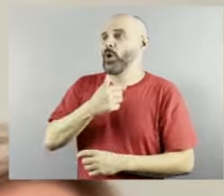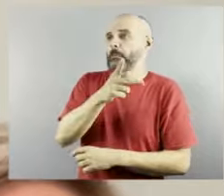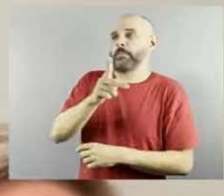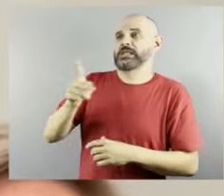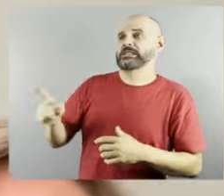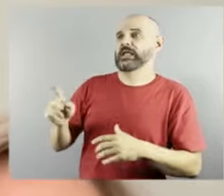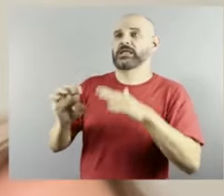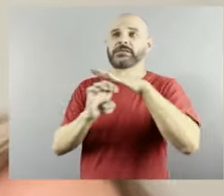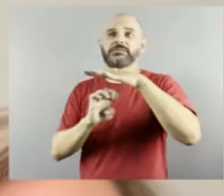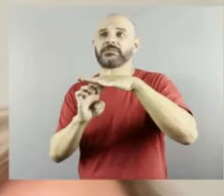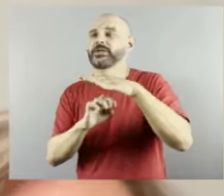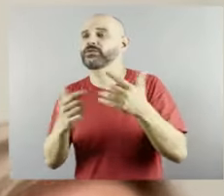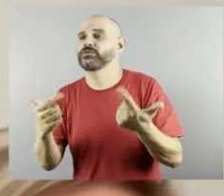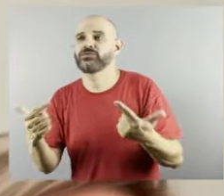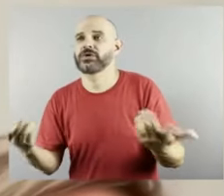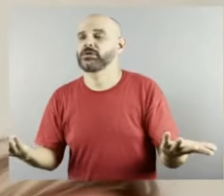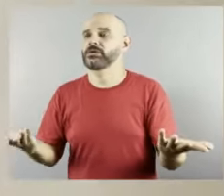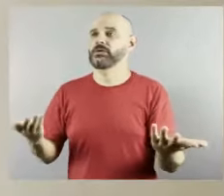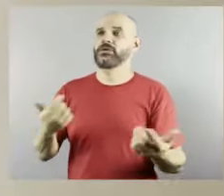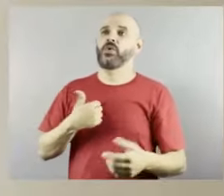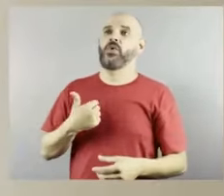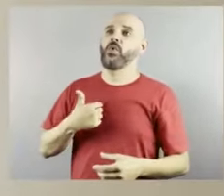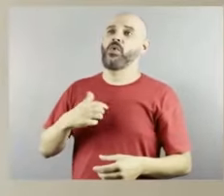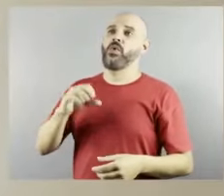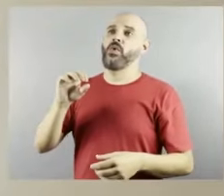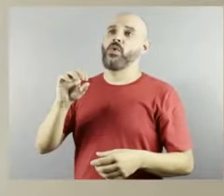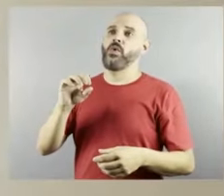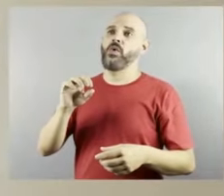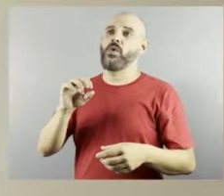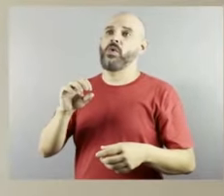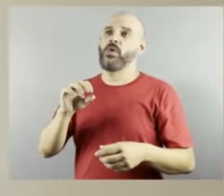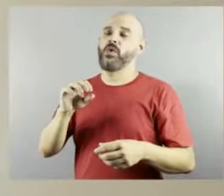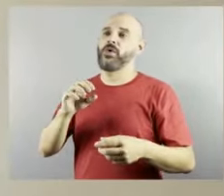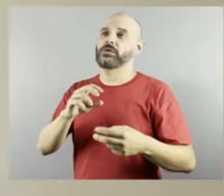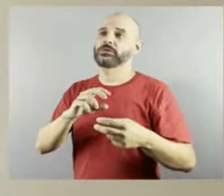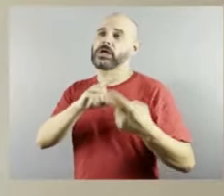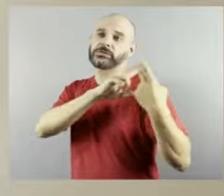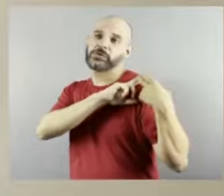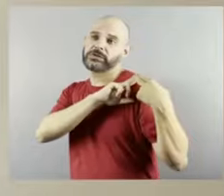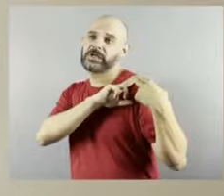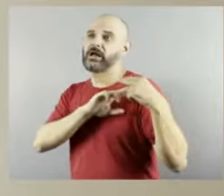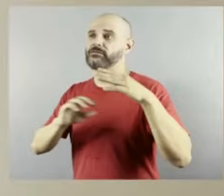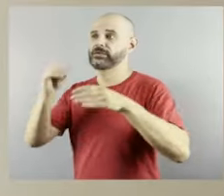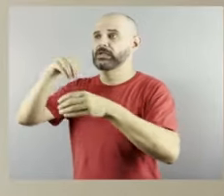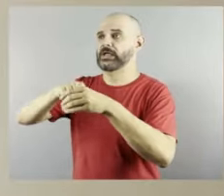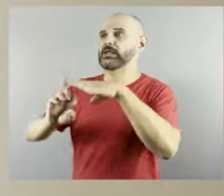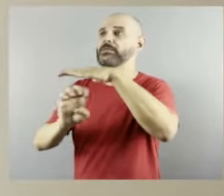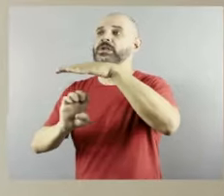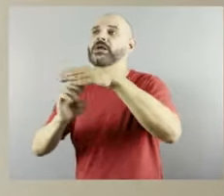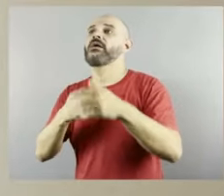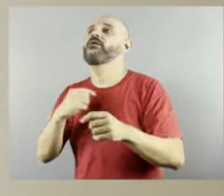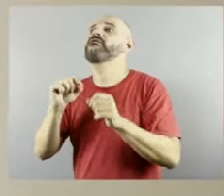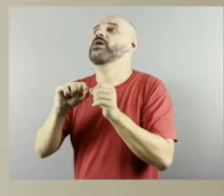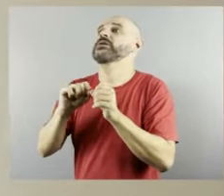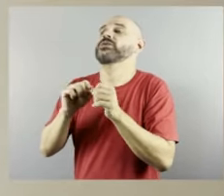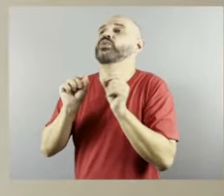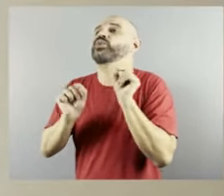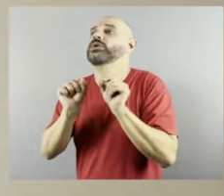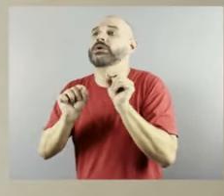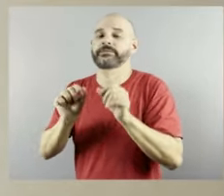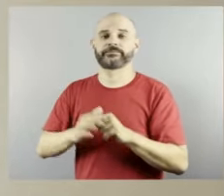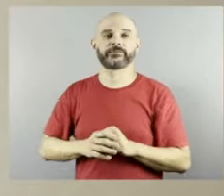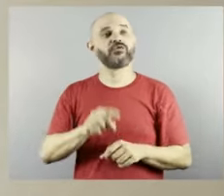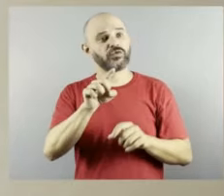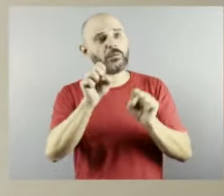liderança o que eu posso fazer tudo você pode fazer muito no caso de um projeto